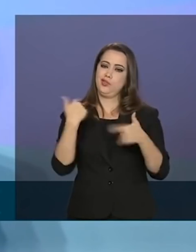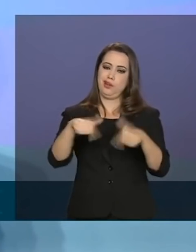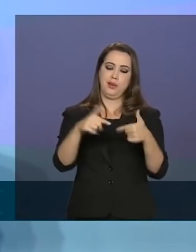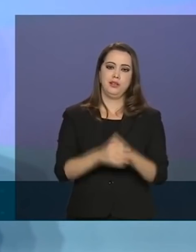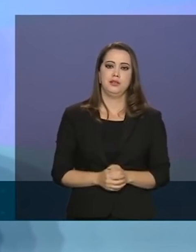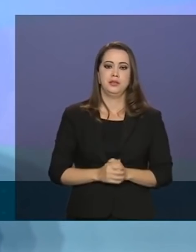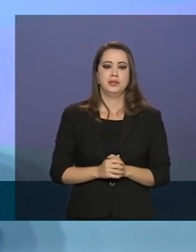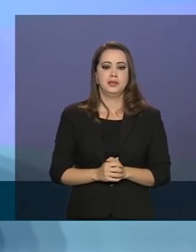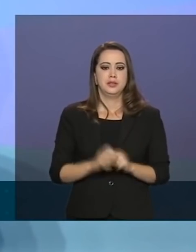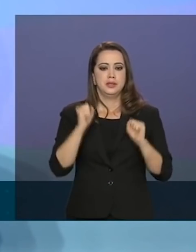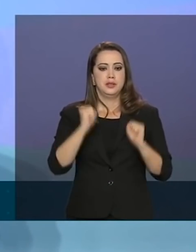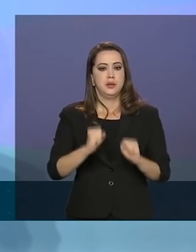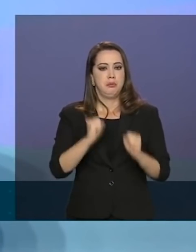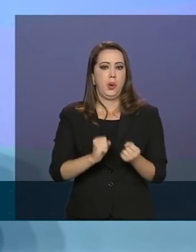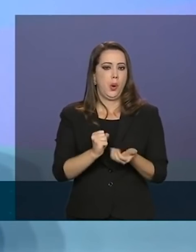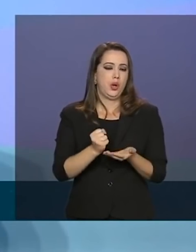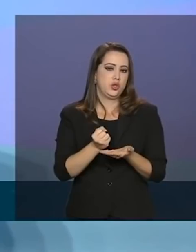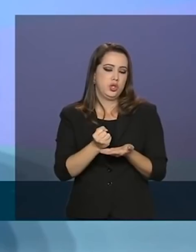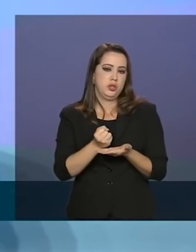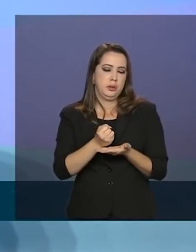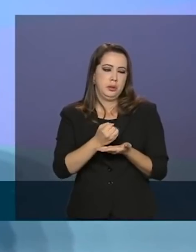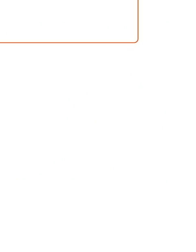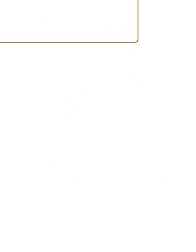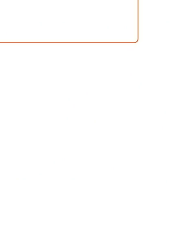Inclusive, enxerar um pairepíplo de craque, sem problema nenhum.